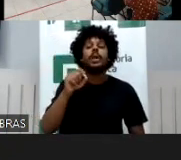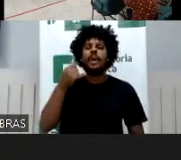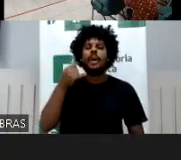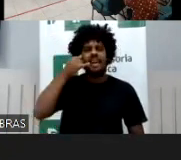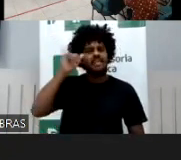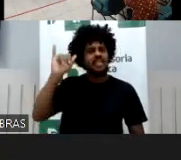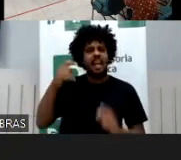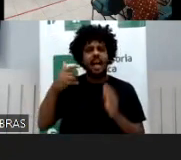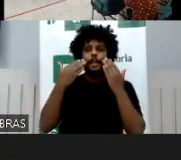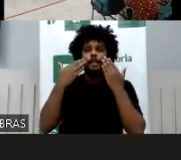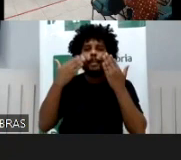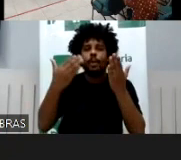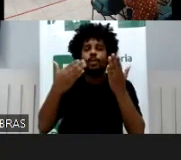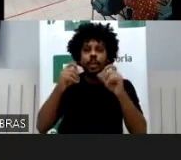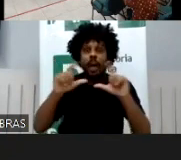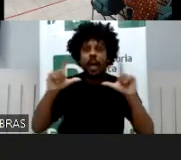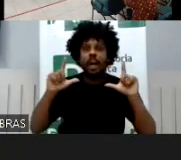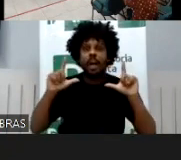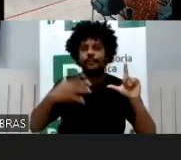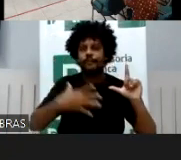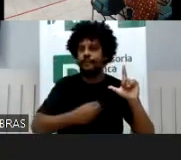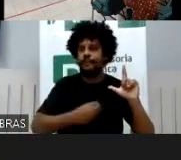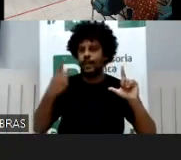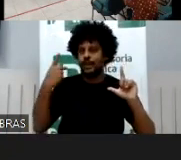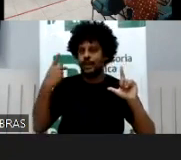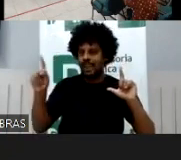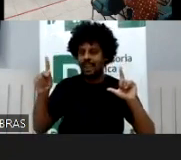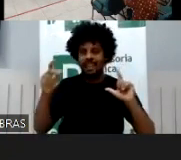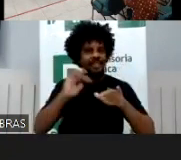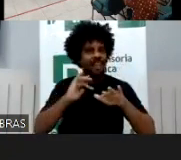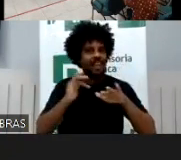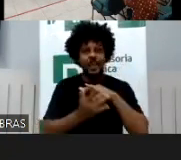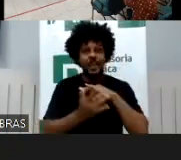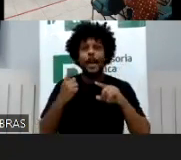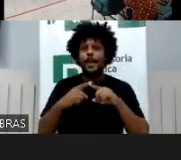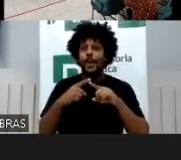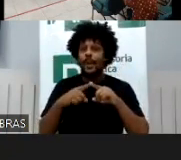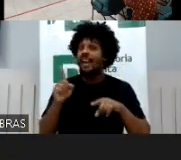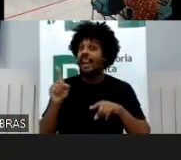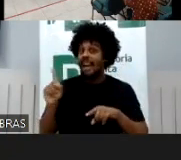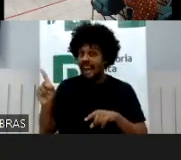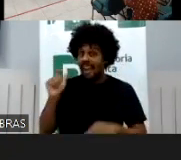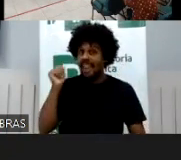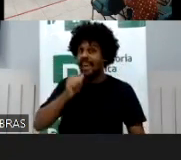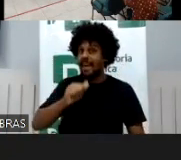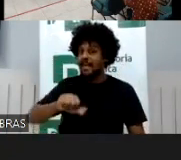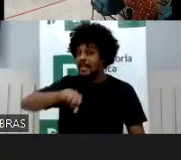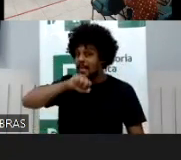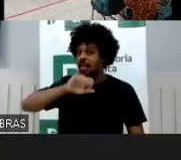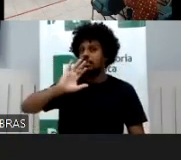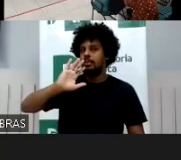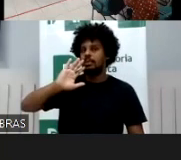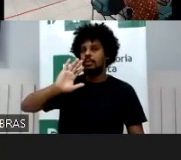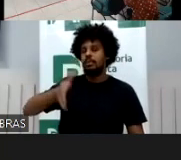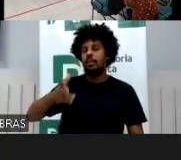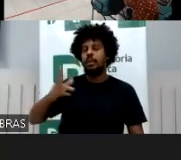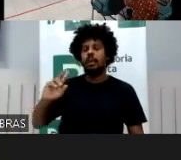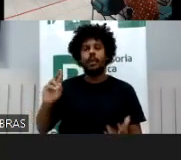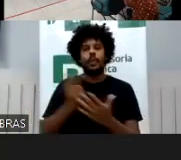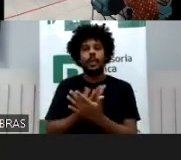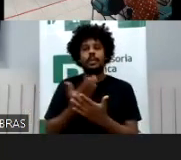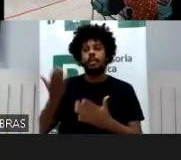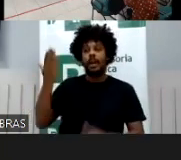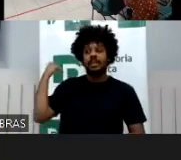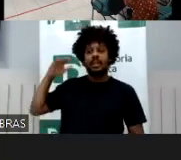não expõe o filho nas redes sociais exatamente por isso, porque ela passou por esse processo de não poder dizer, de não ter essa consciência,